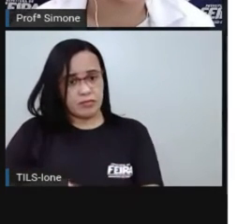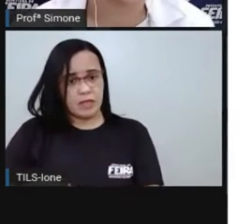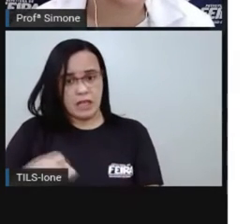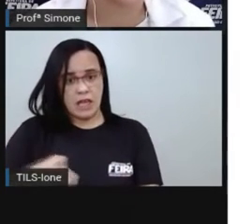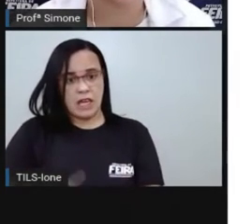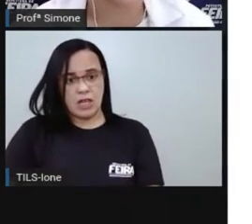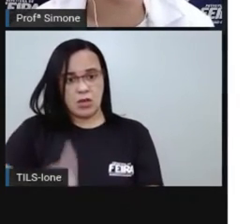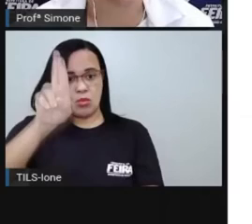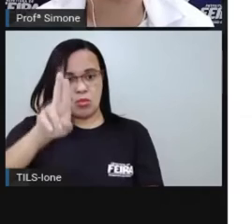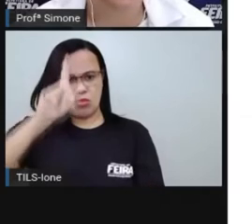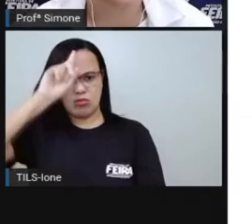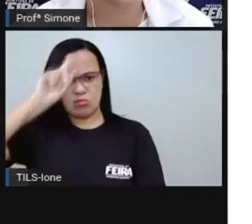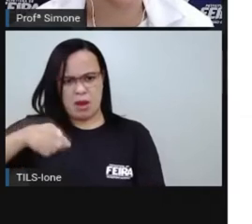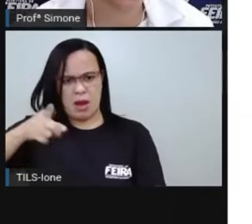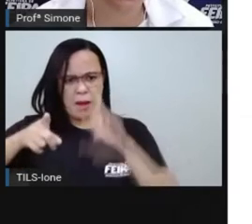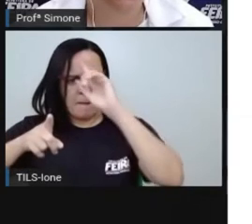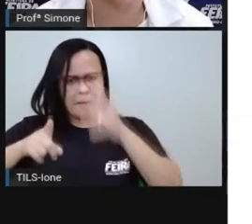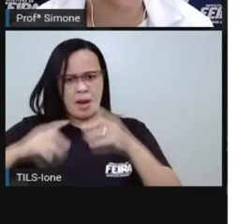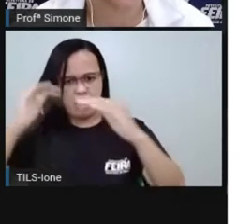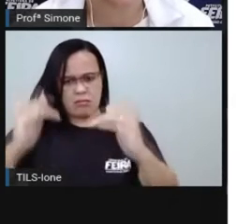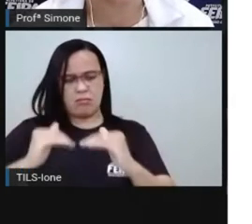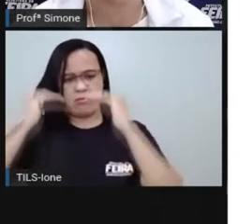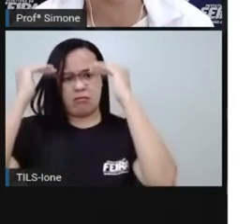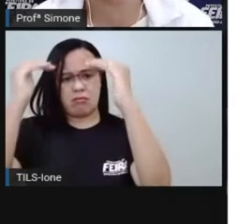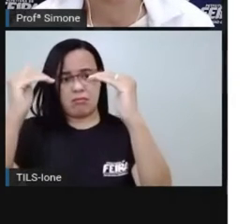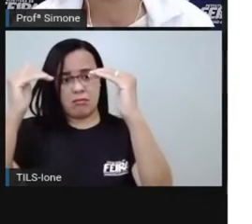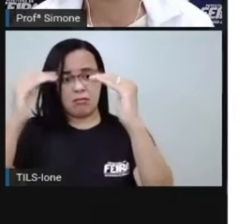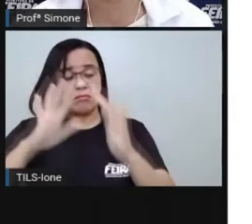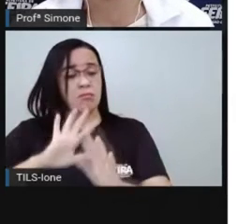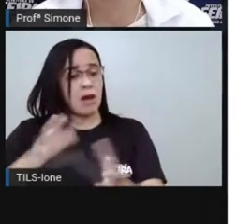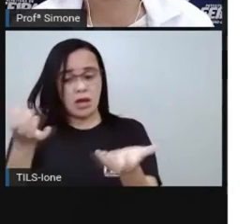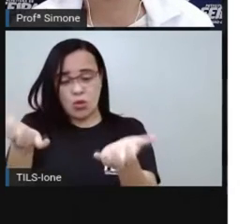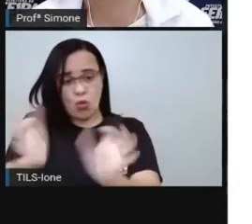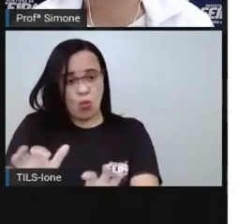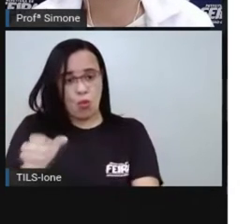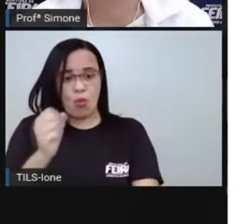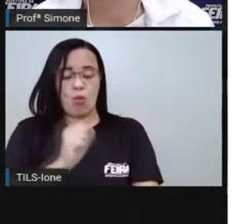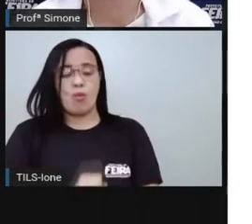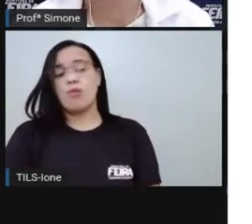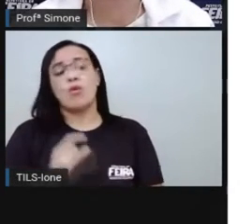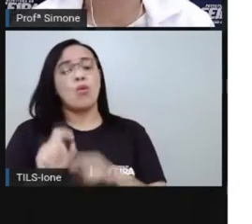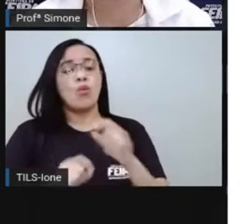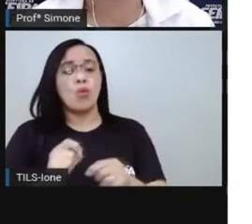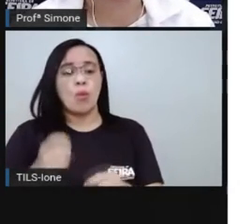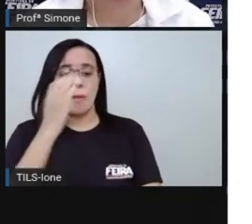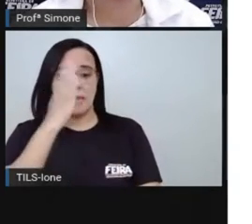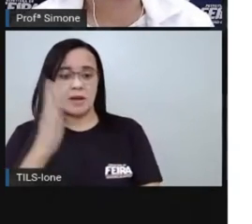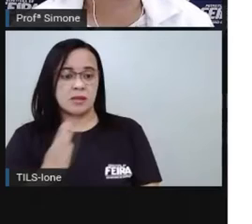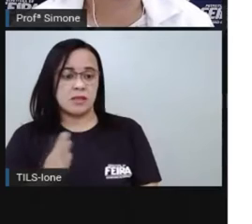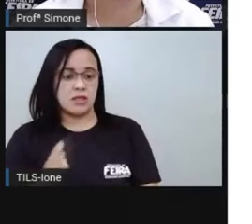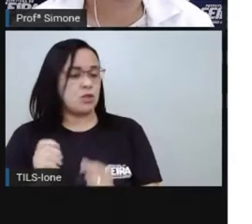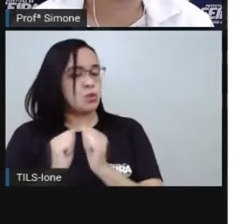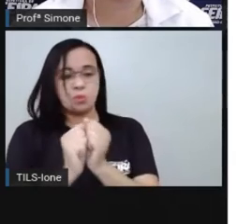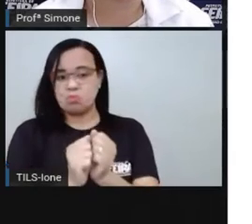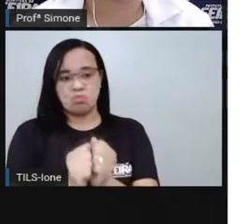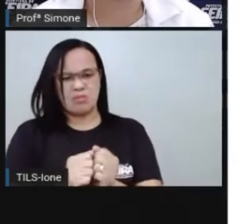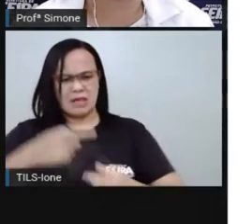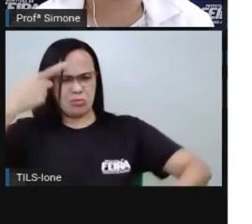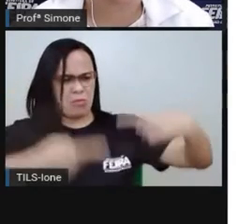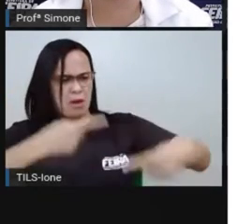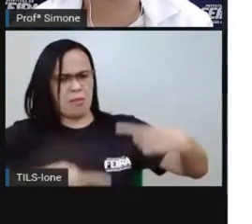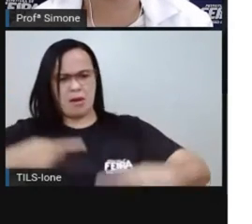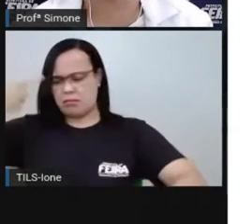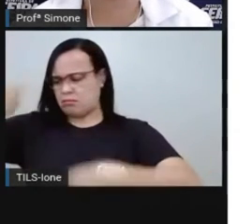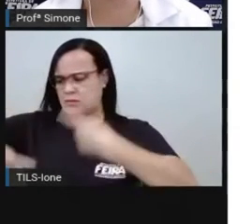máximo do Brasil, participassem disso. Então, houve aí uma disputa religiosa entre